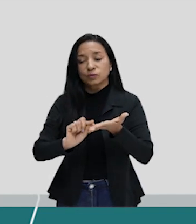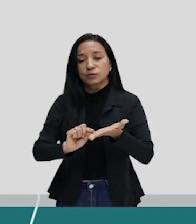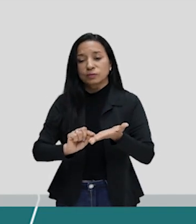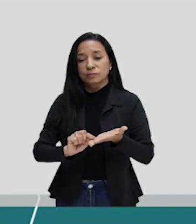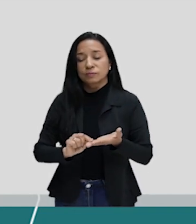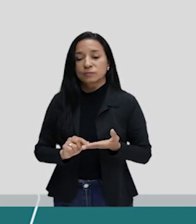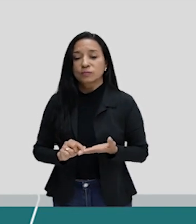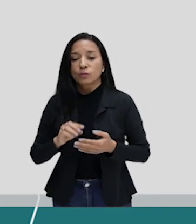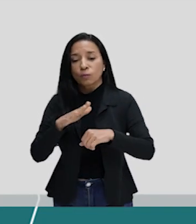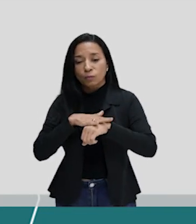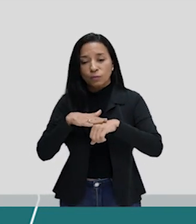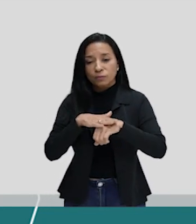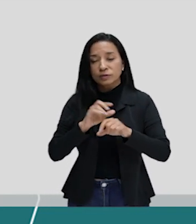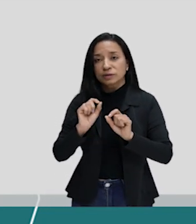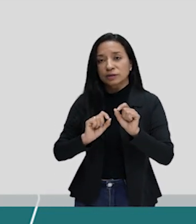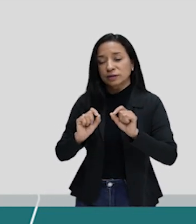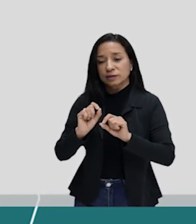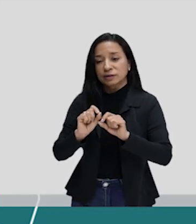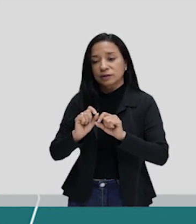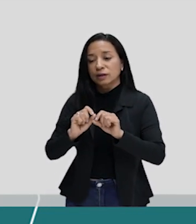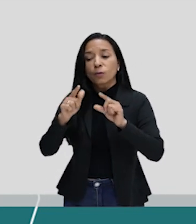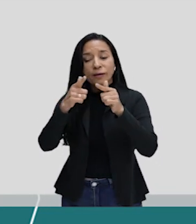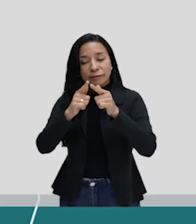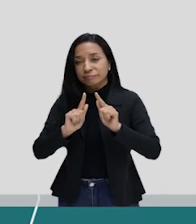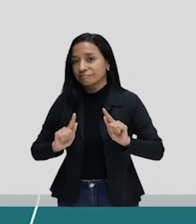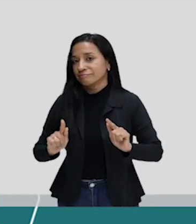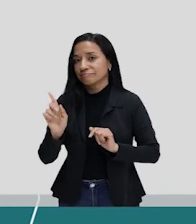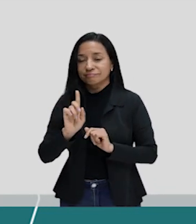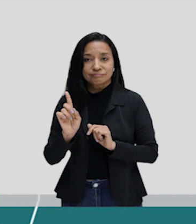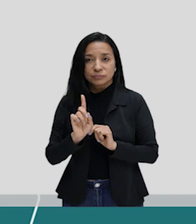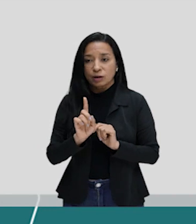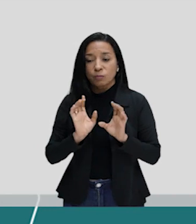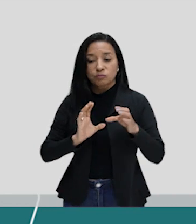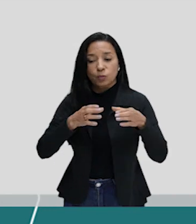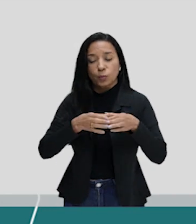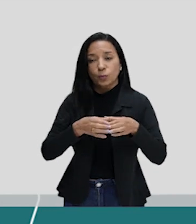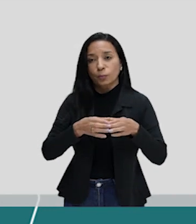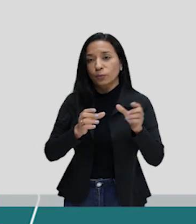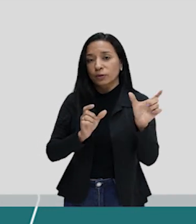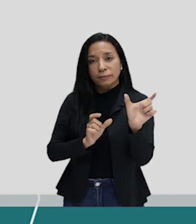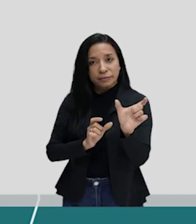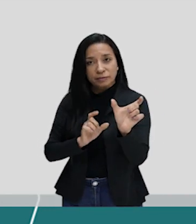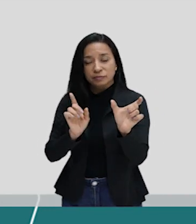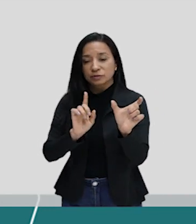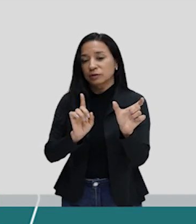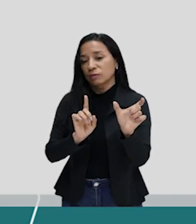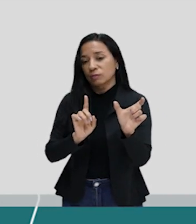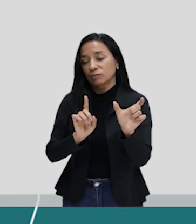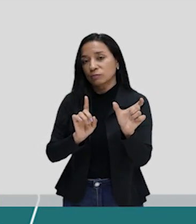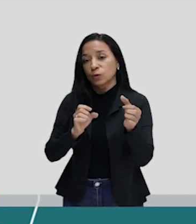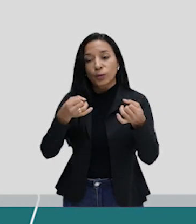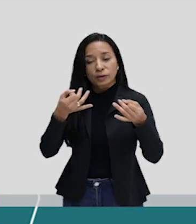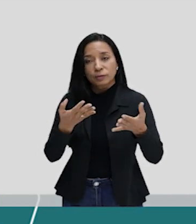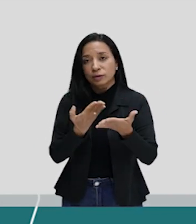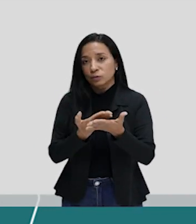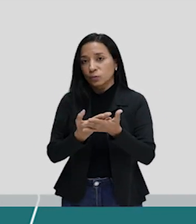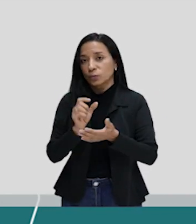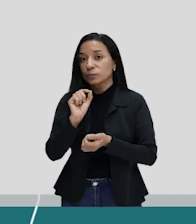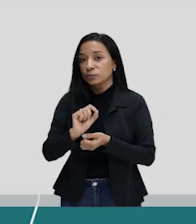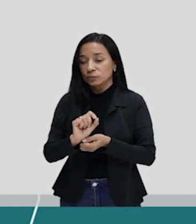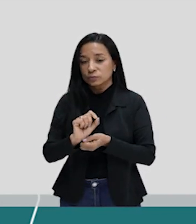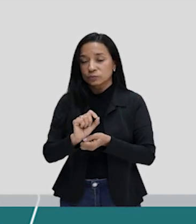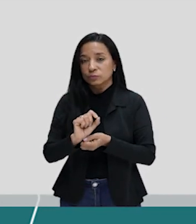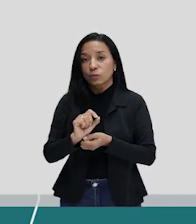eu coloquei o nome artigo, não é o artigo definido, não é a classe de palavras. Nós não estamos falando disso, nós estamos falando mesmo do artigo, artigo de